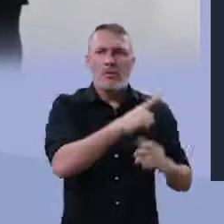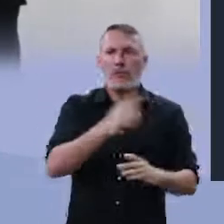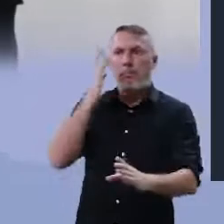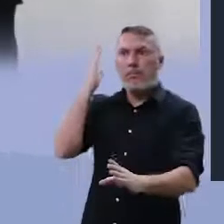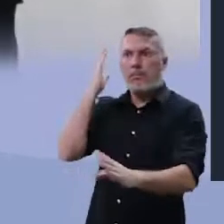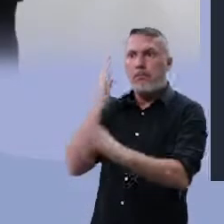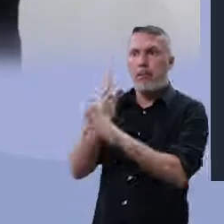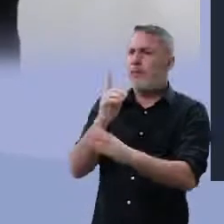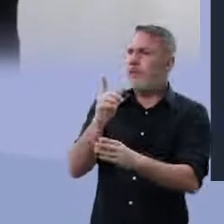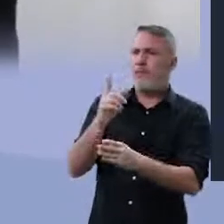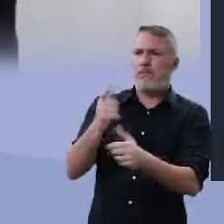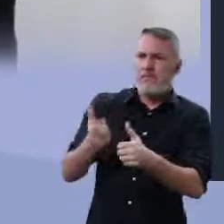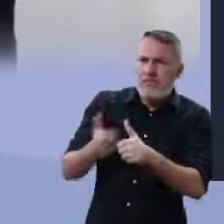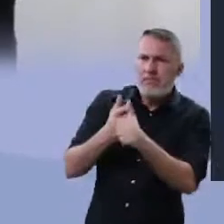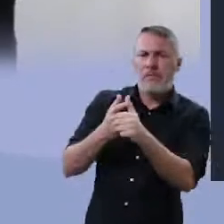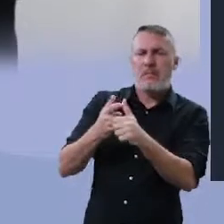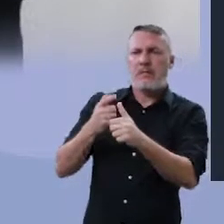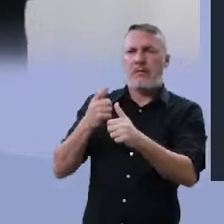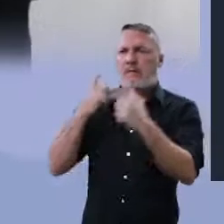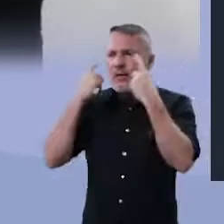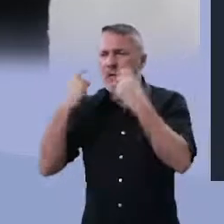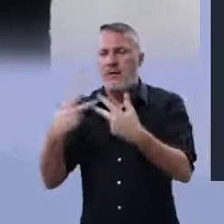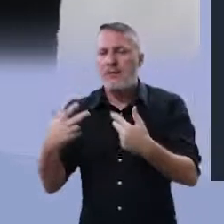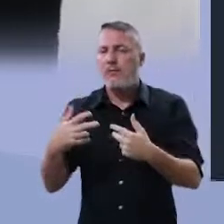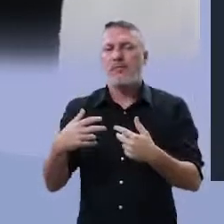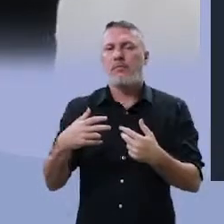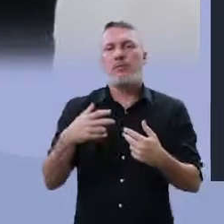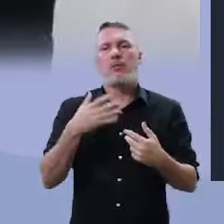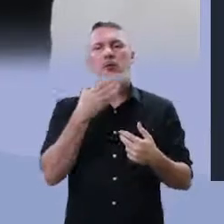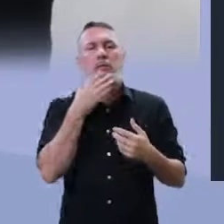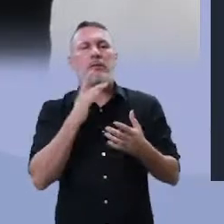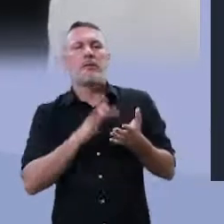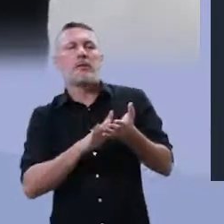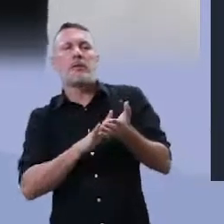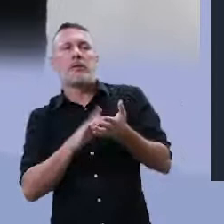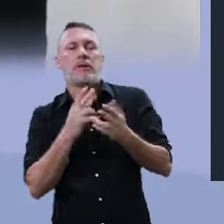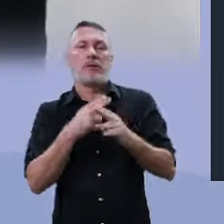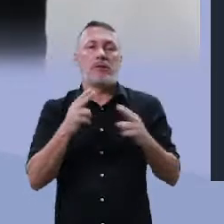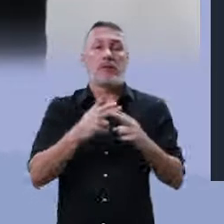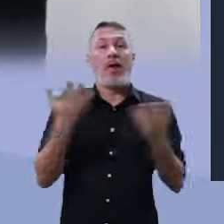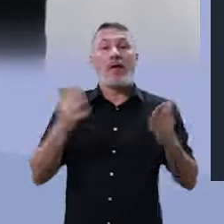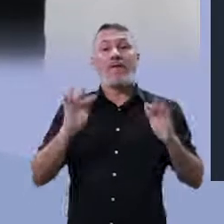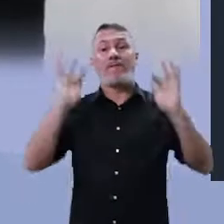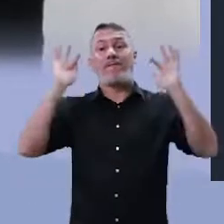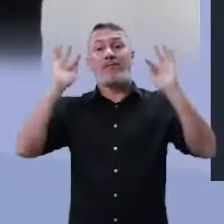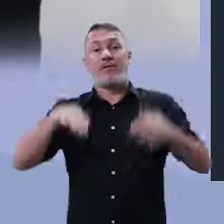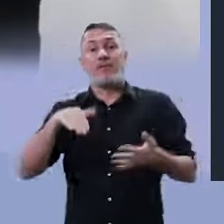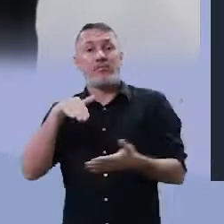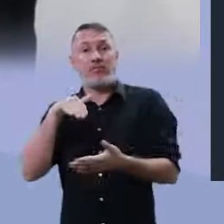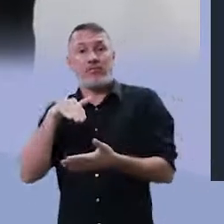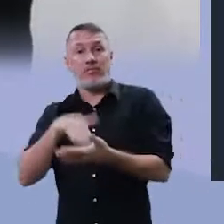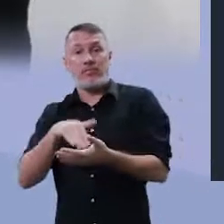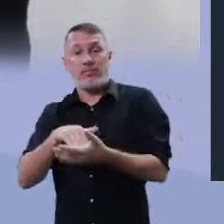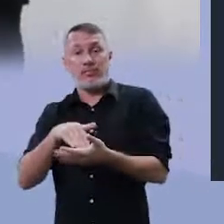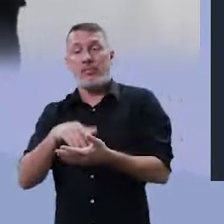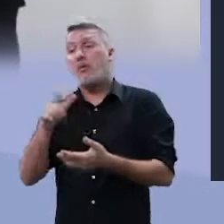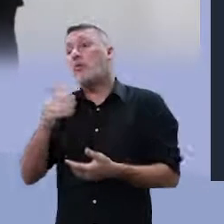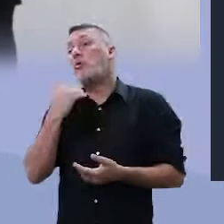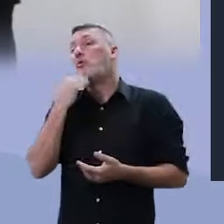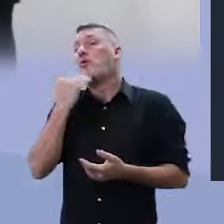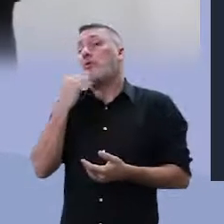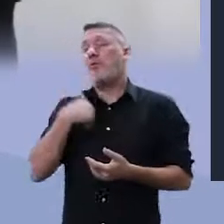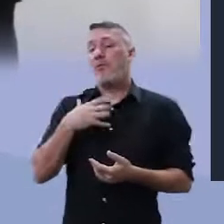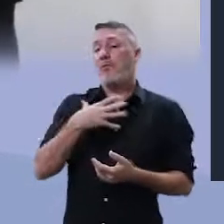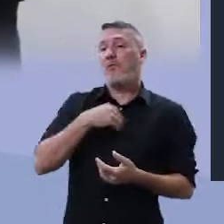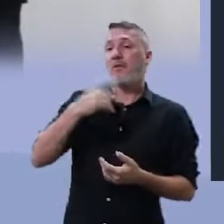todos os lados, havia censura. e aí ele termina essa estrofe aí, observe, dizendo, de que me vale ser filho